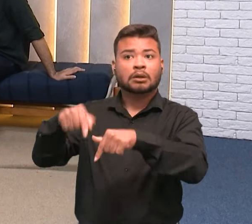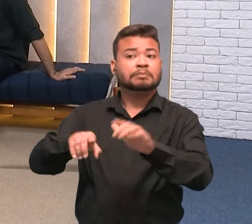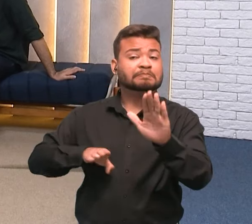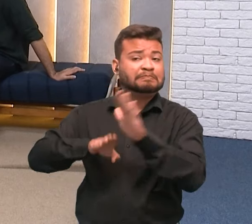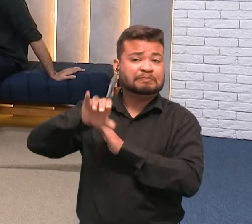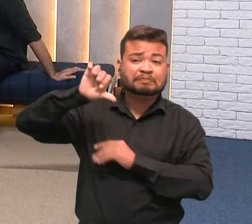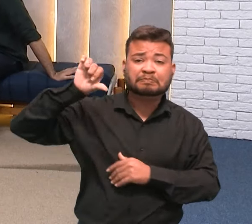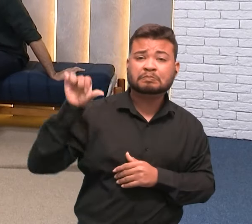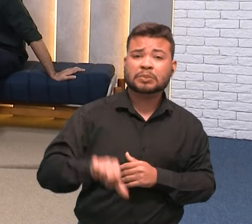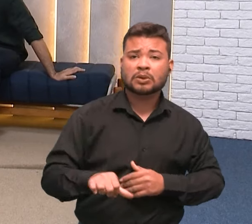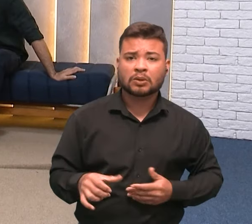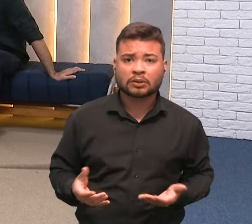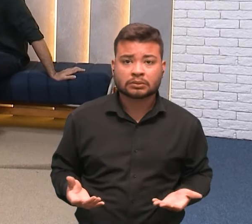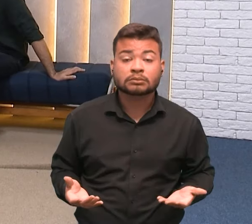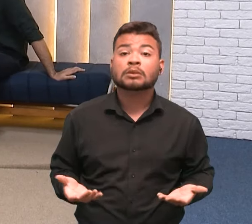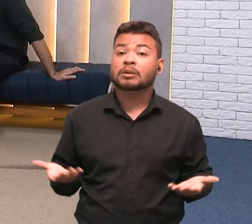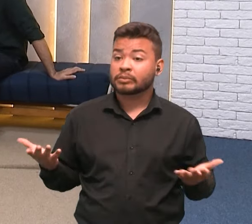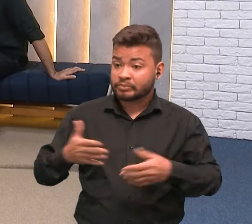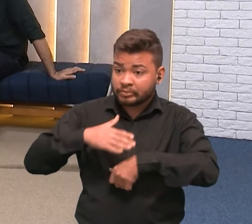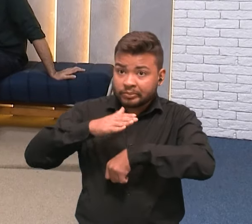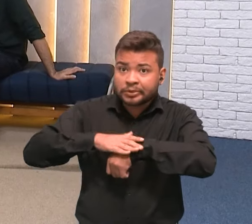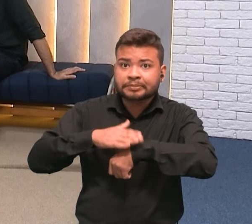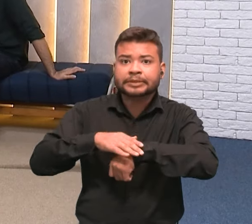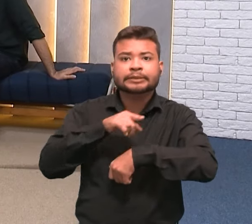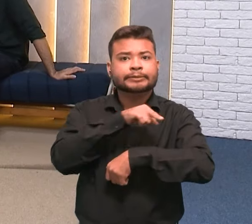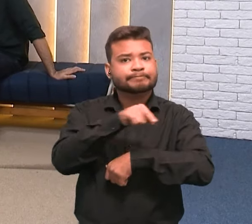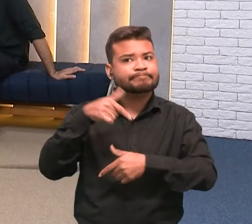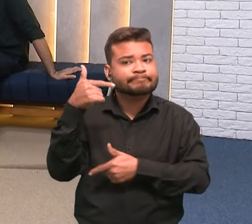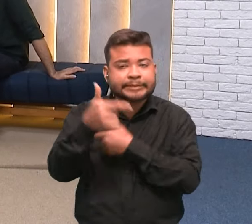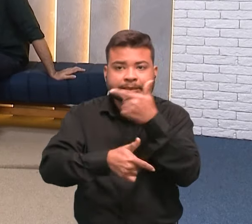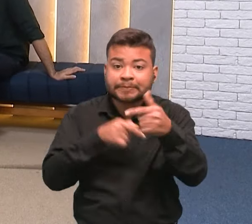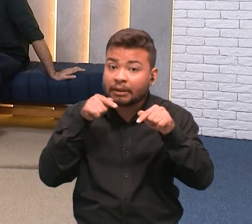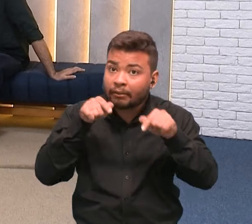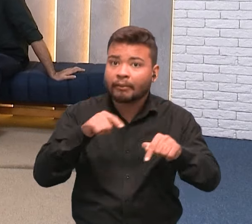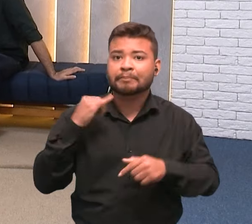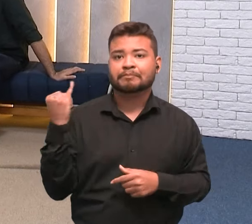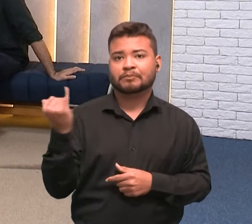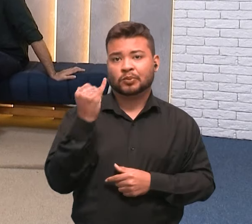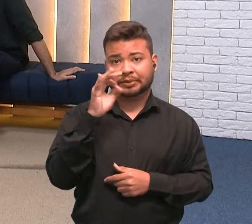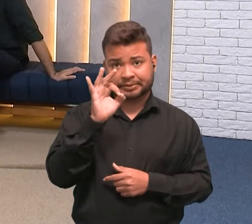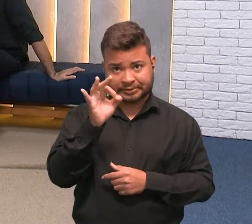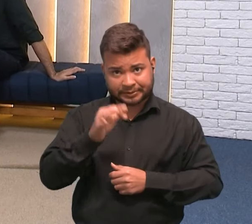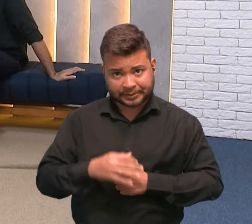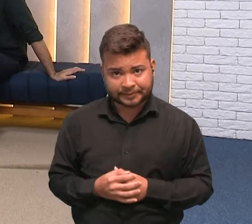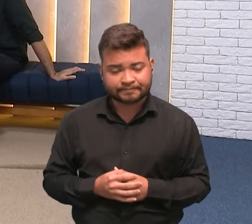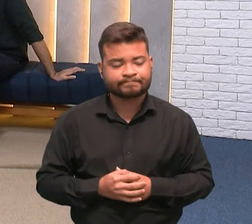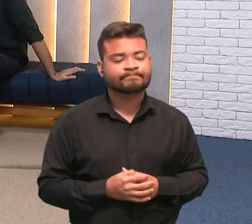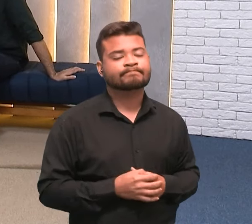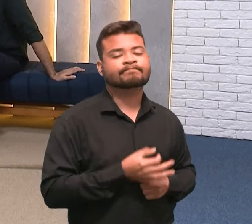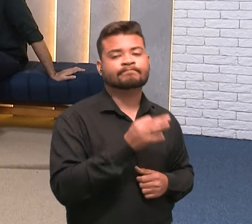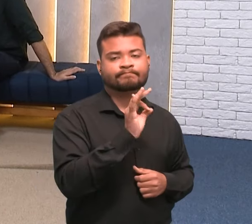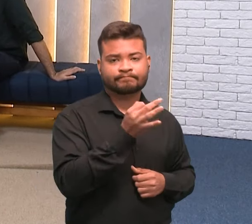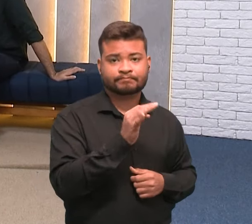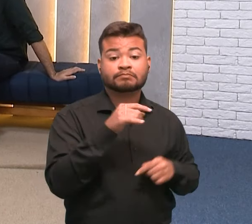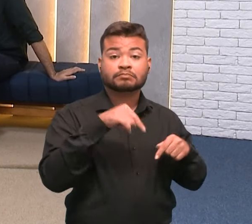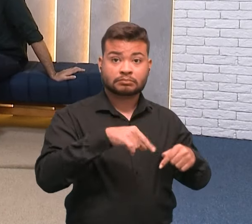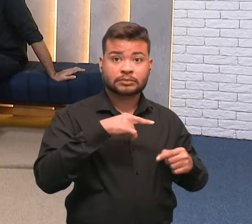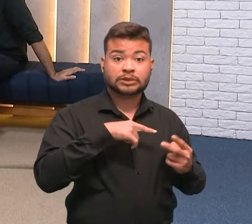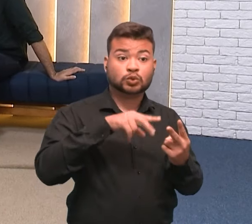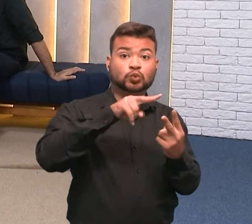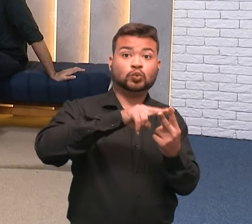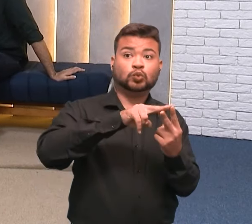para o dia de hoje, né, professora? E que essas empresas vêm trazendo esse propósito. Exatamente. Aqui nós temos duas